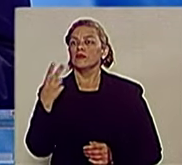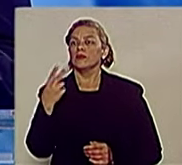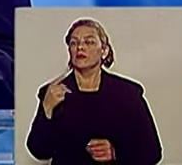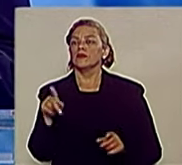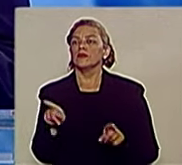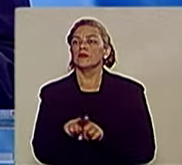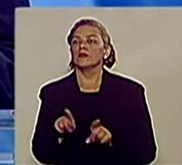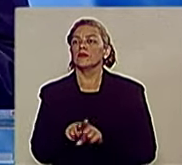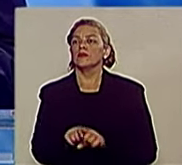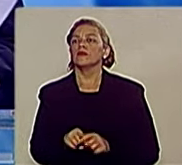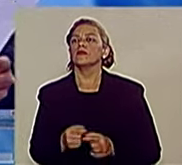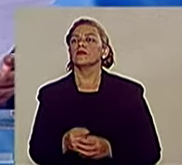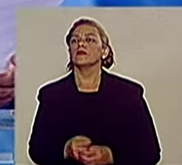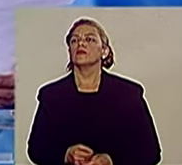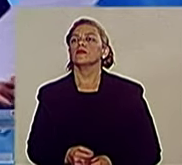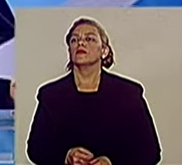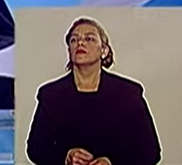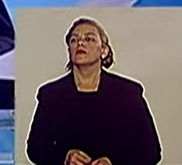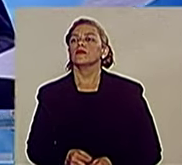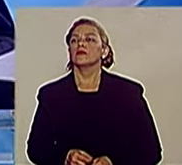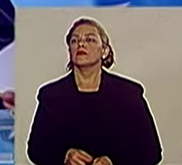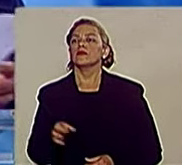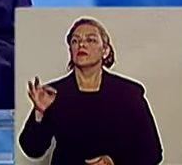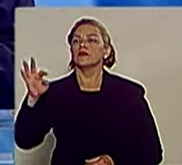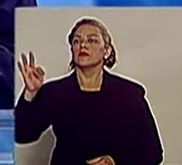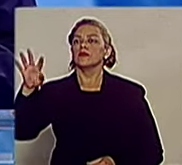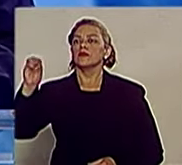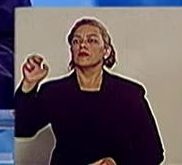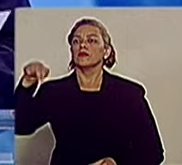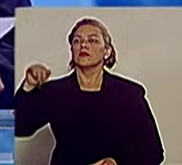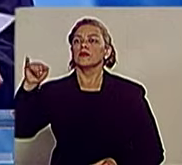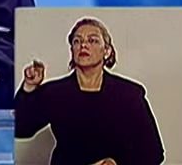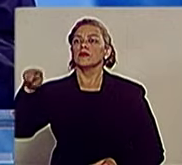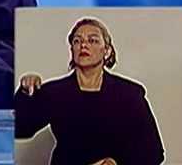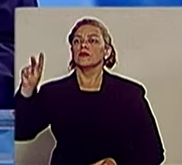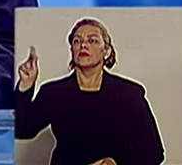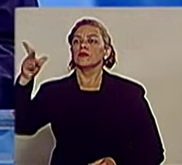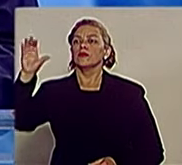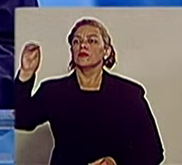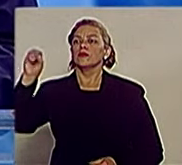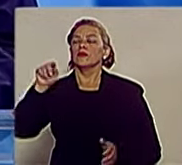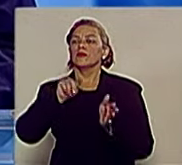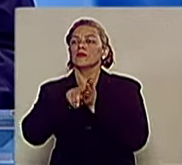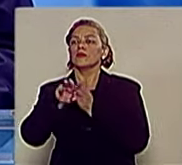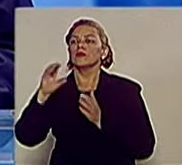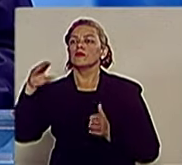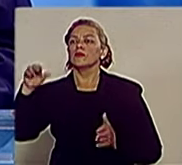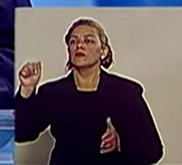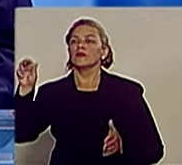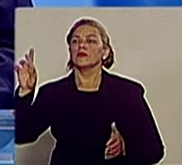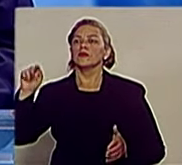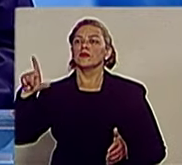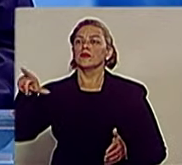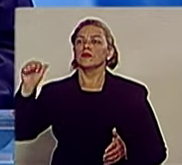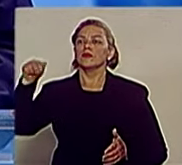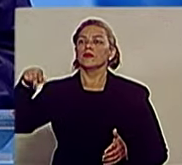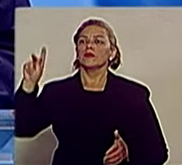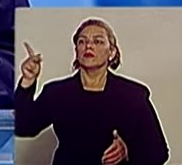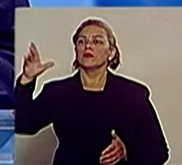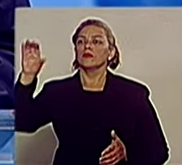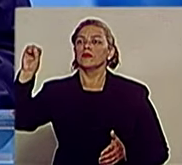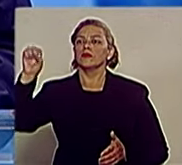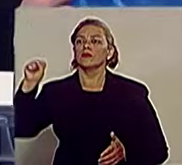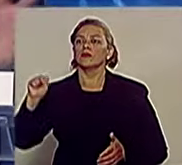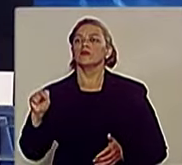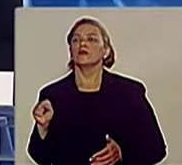Almeida. Então, pelas regras do debate, o candidato Toninho deve fazer uma pergunta agora para o candidato Carlinhos, para que o Carlinhos possa fazer uma pergunta para a Claude. 30 segundos para o